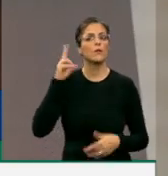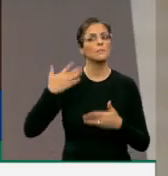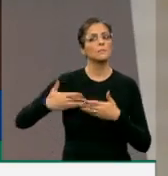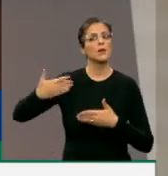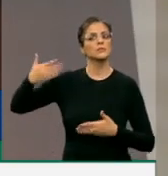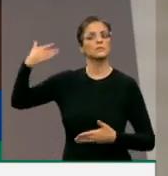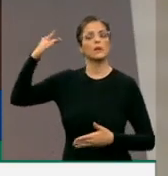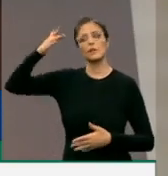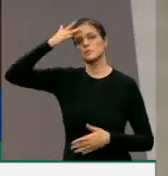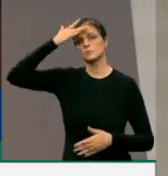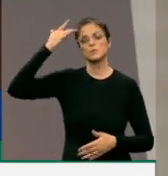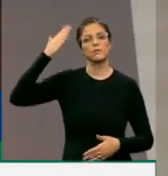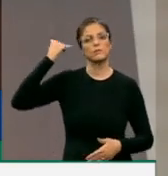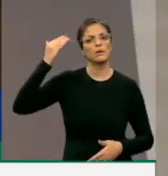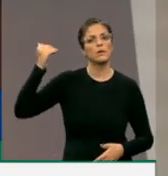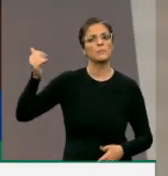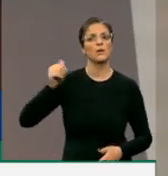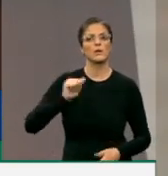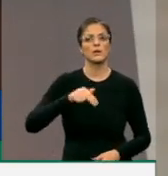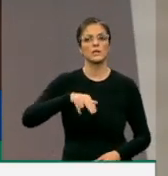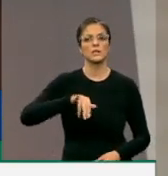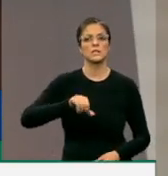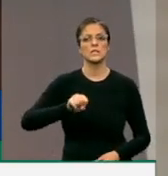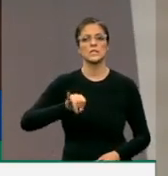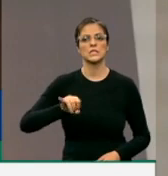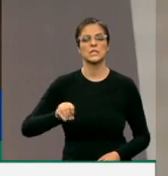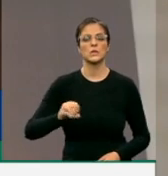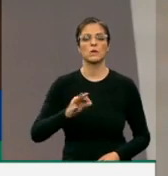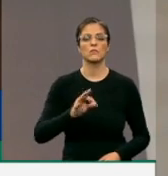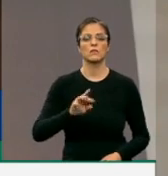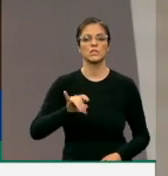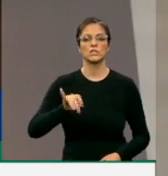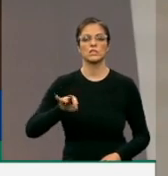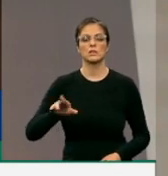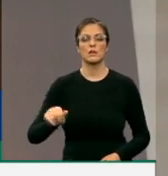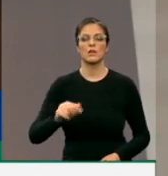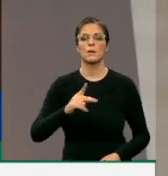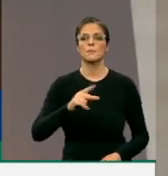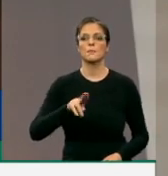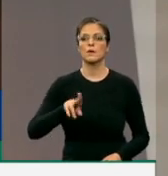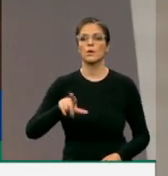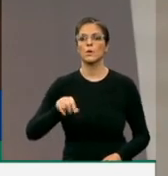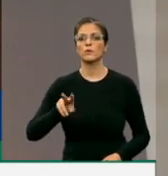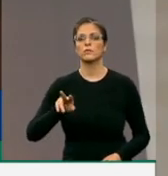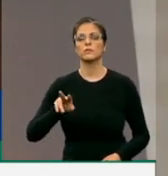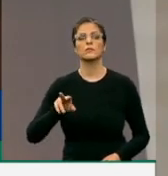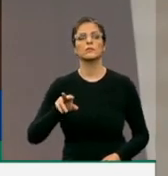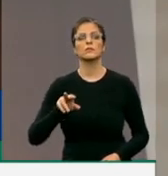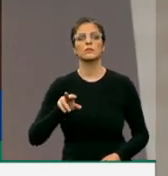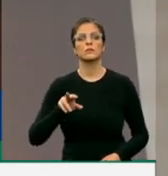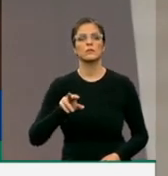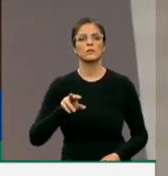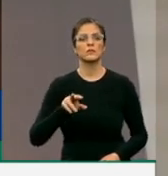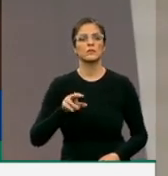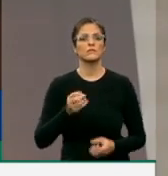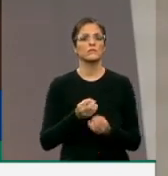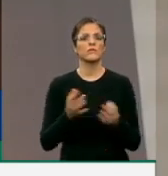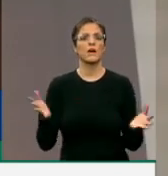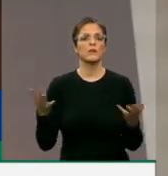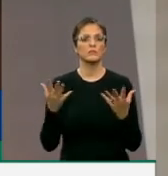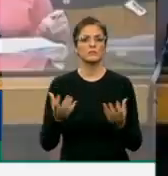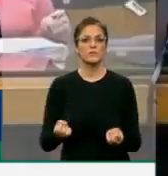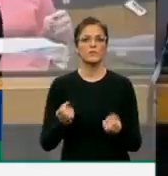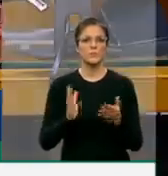Ribeiro, em nome de Anísio Teixeira, em nome de tanta gente que fez bem em educação, em nome do futuro dessa juventude, que a gente aprove o Fundeb. Obrigado.